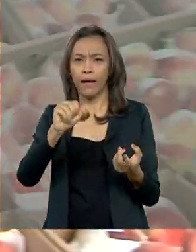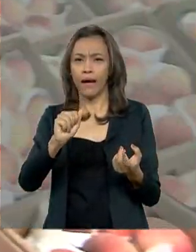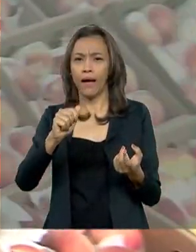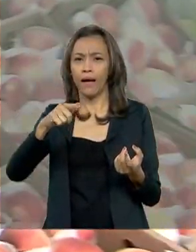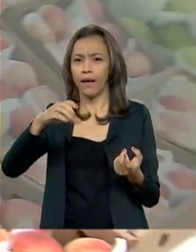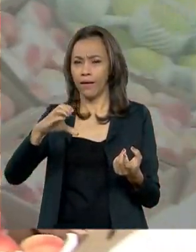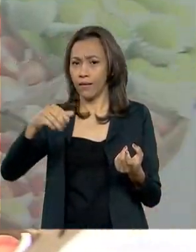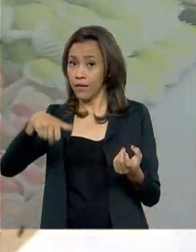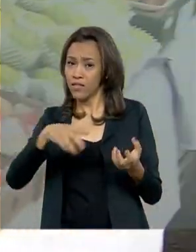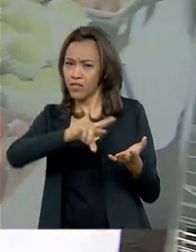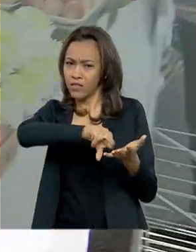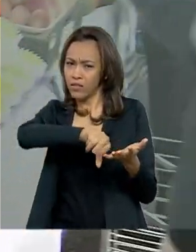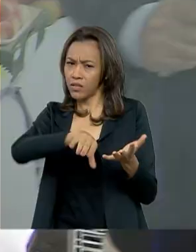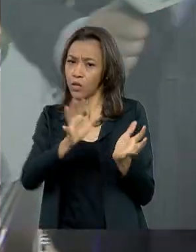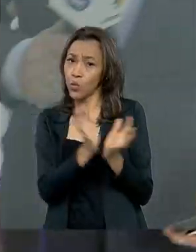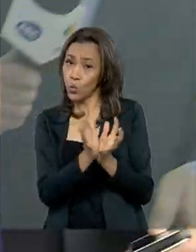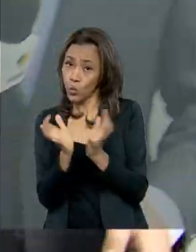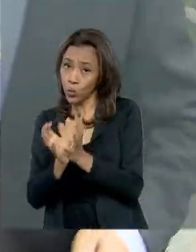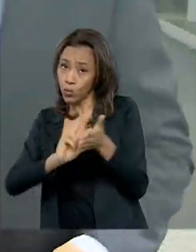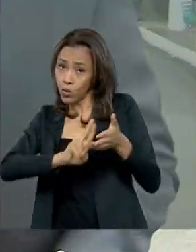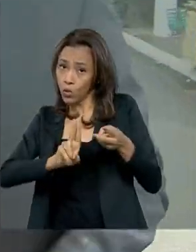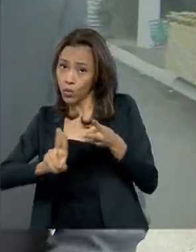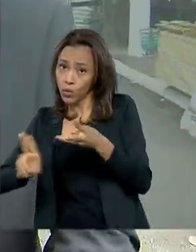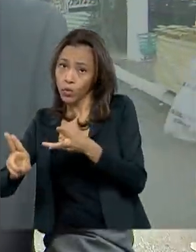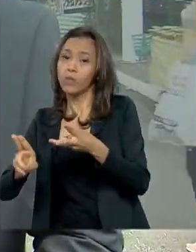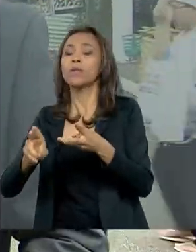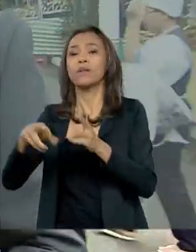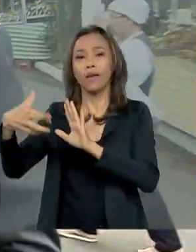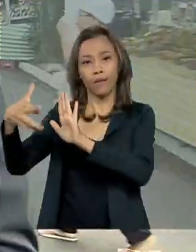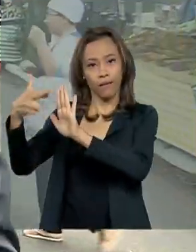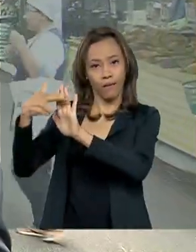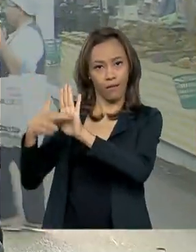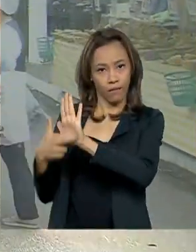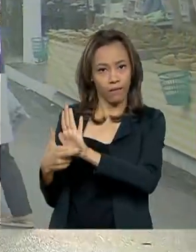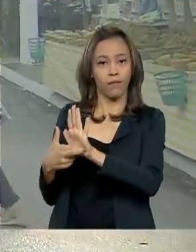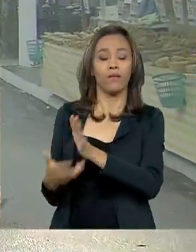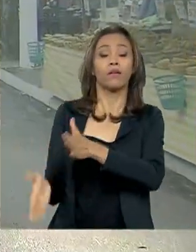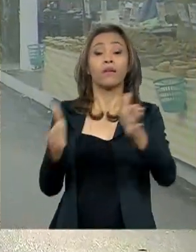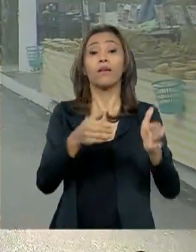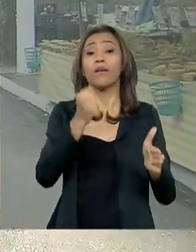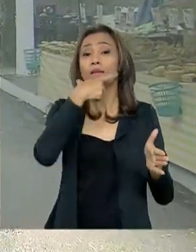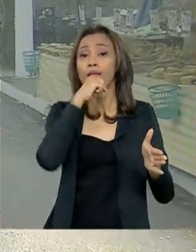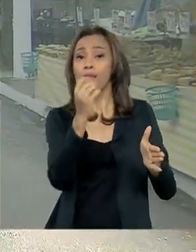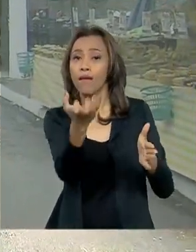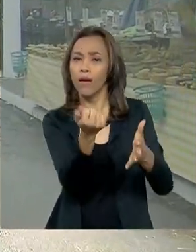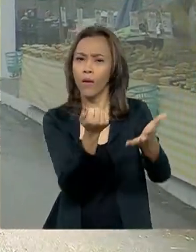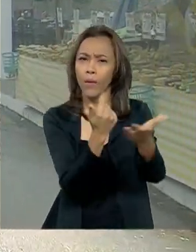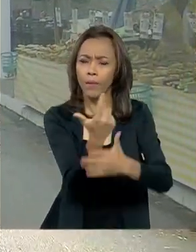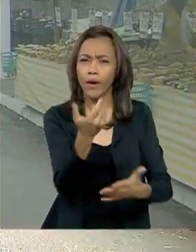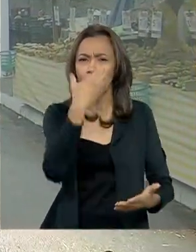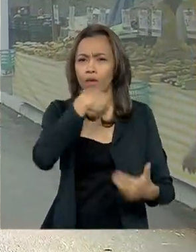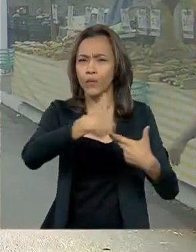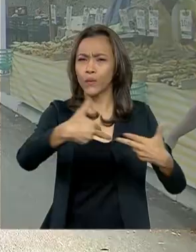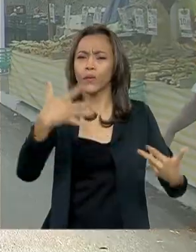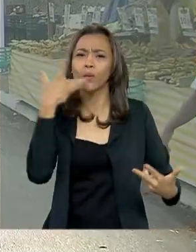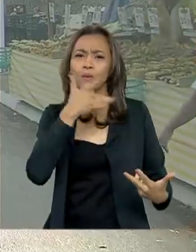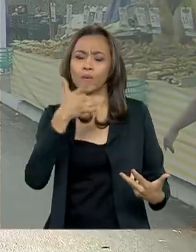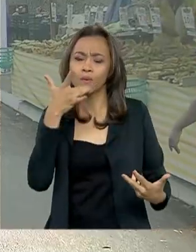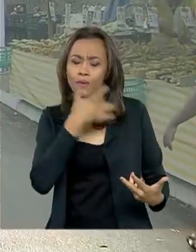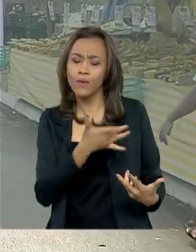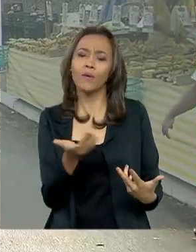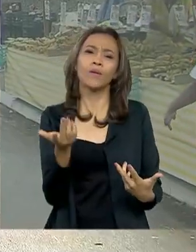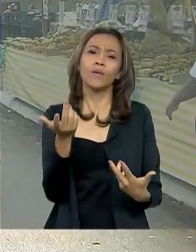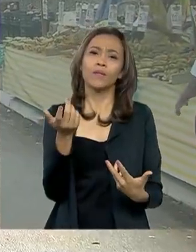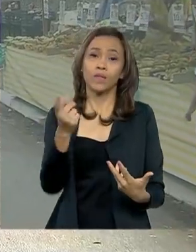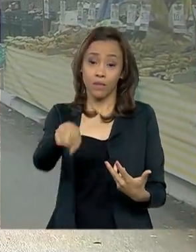produtos da lista do Ministério. E atenção, quem já pretende comprar aquelas frutas gostosas, importadas para as festas